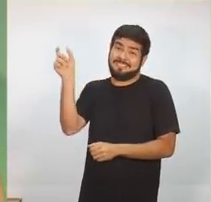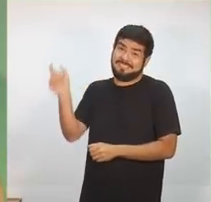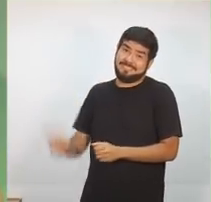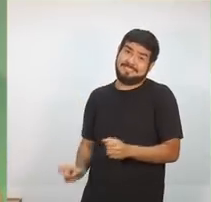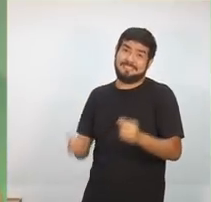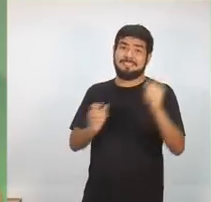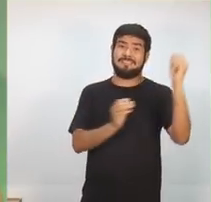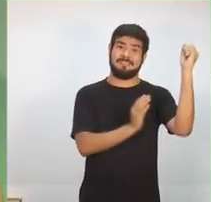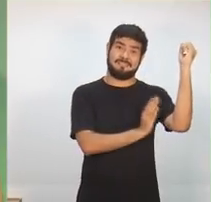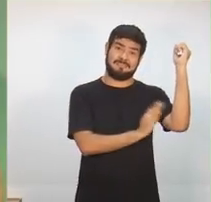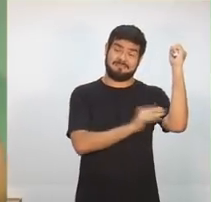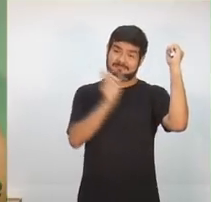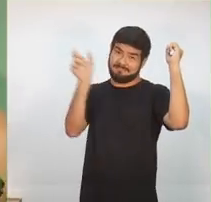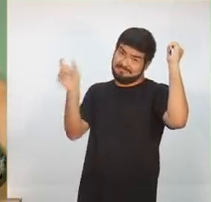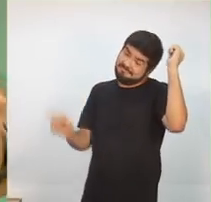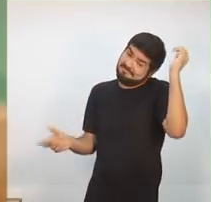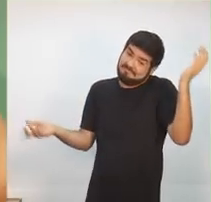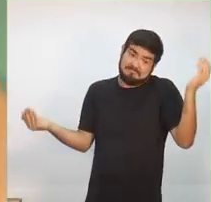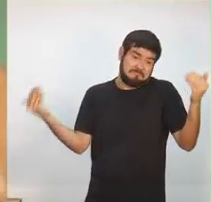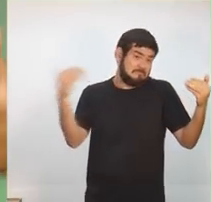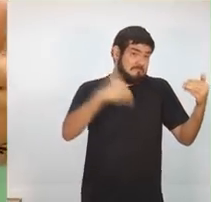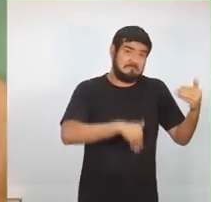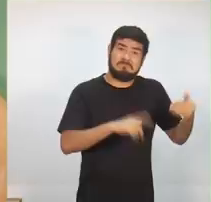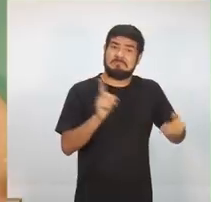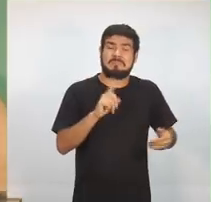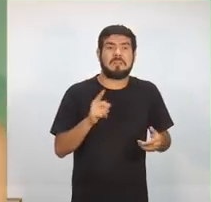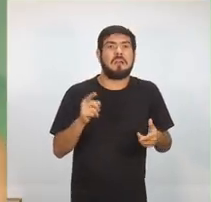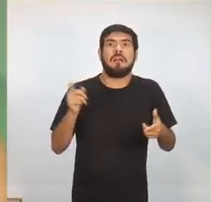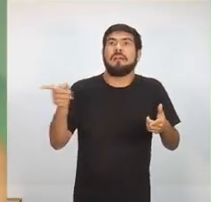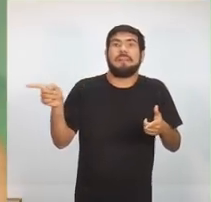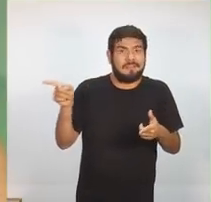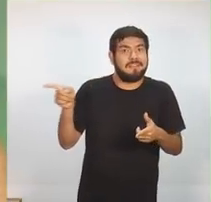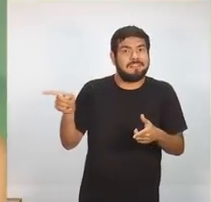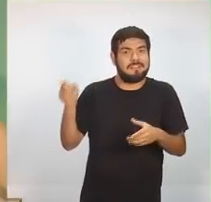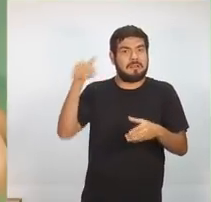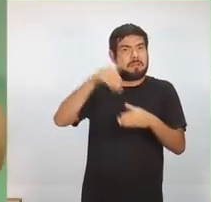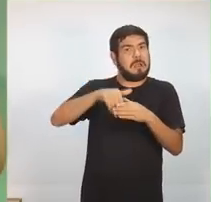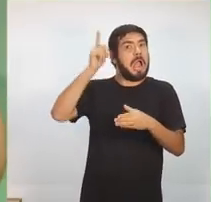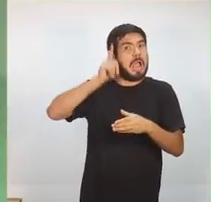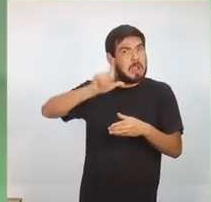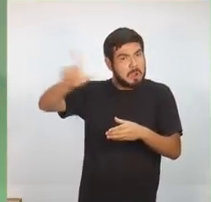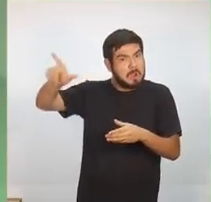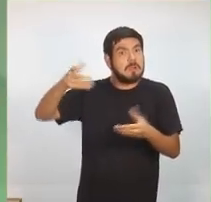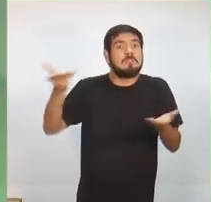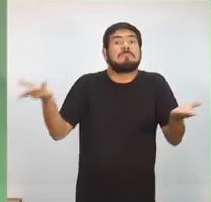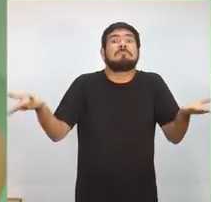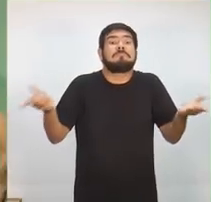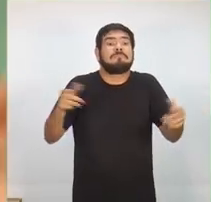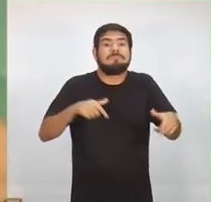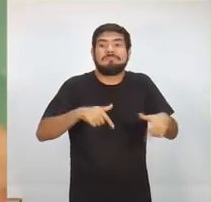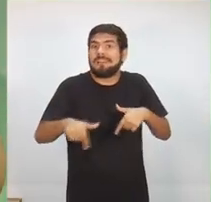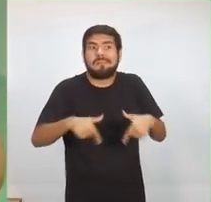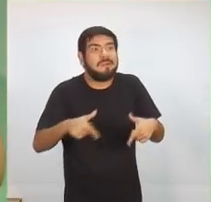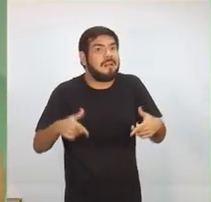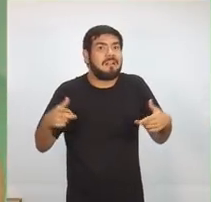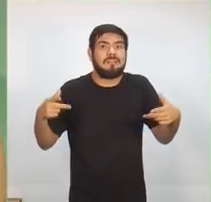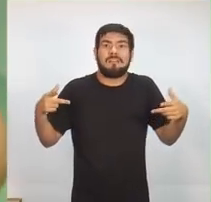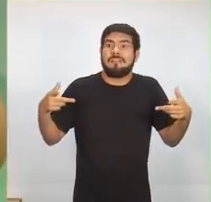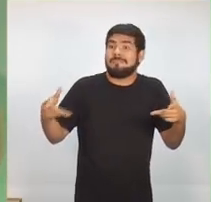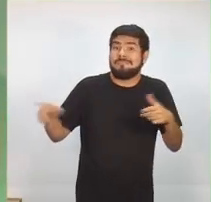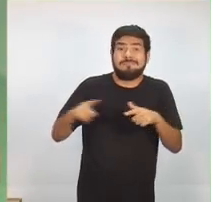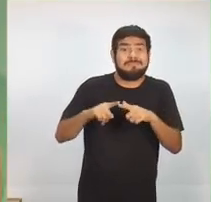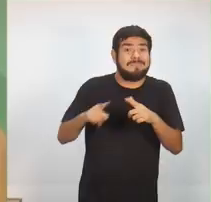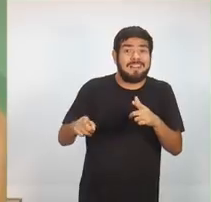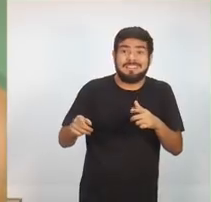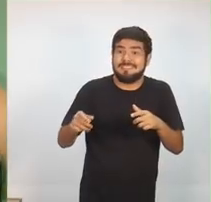resolver os problemas do Estado do Amazonas, para resolver os problemas da segurança pública e por causa da administração desastrosa dele,